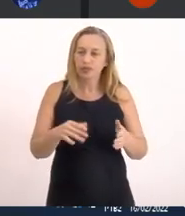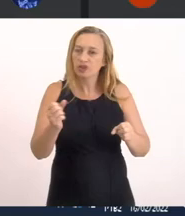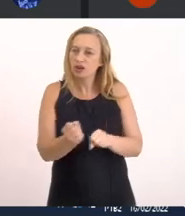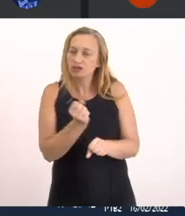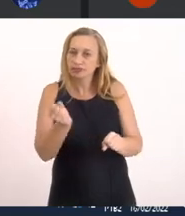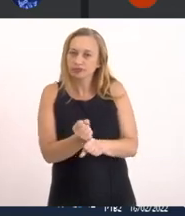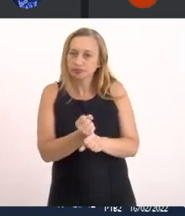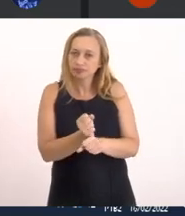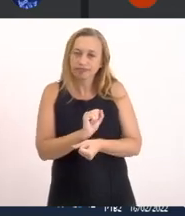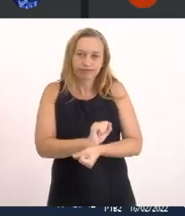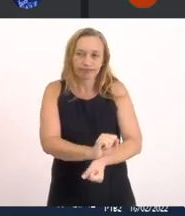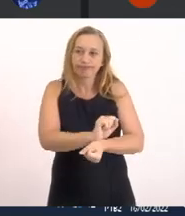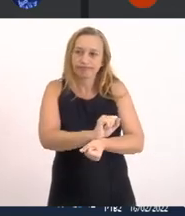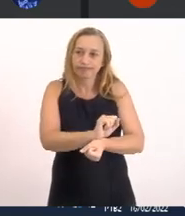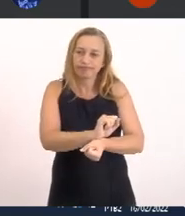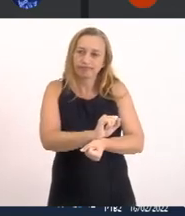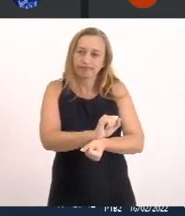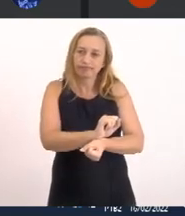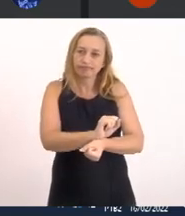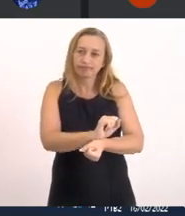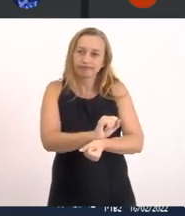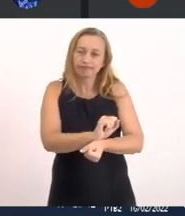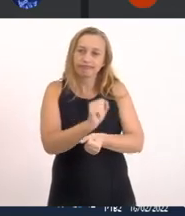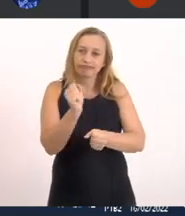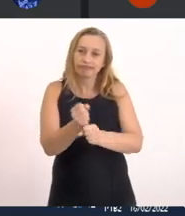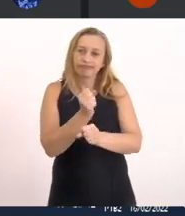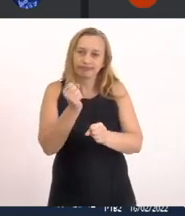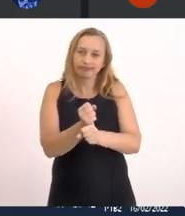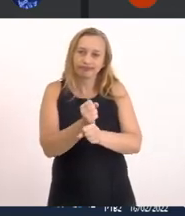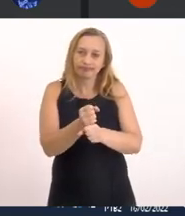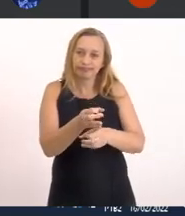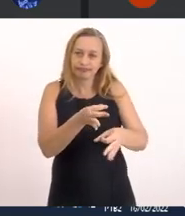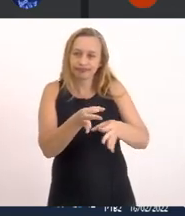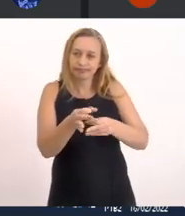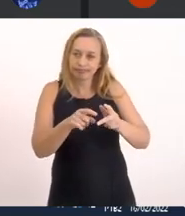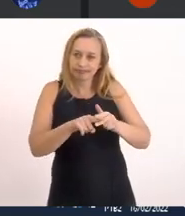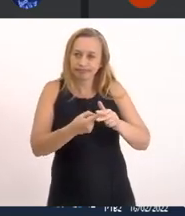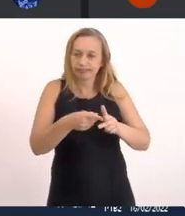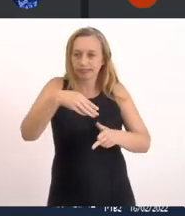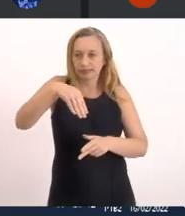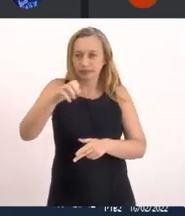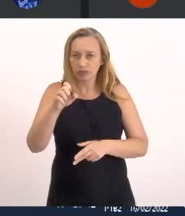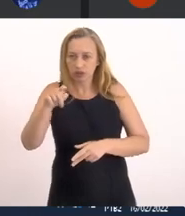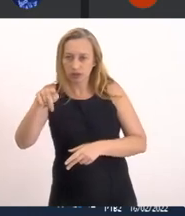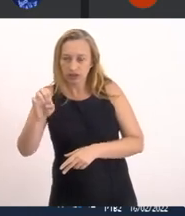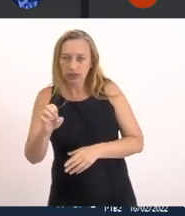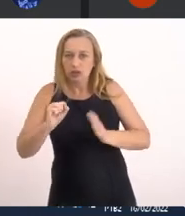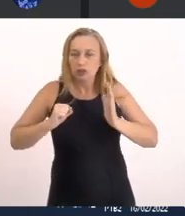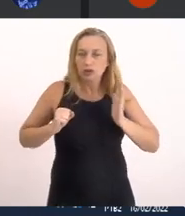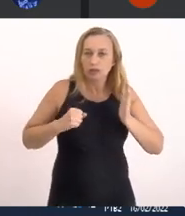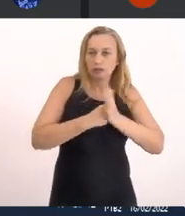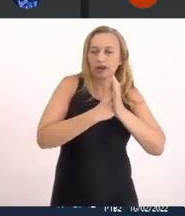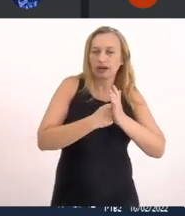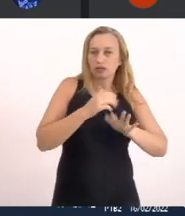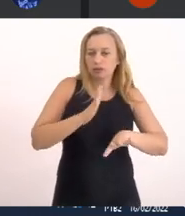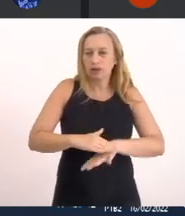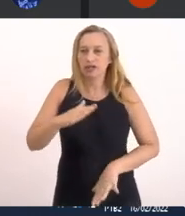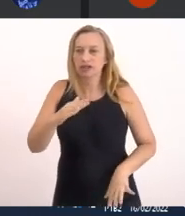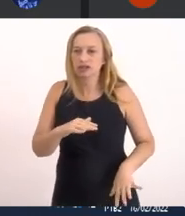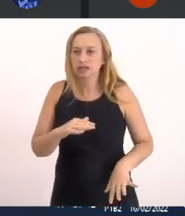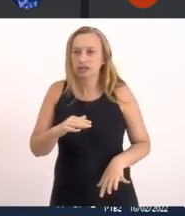subseteram Foram obras De rearrumação De rearrumação O impacto Maior